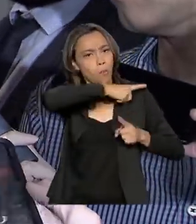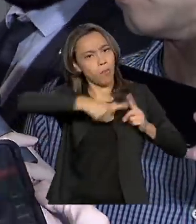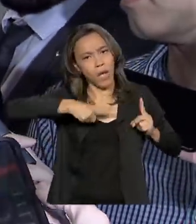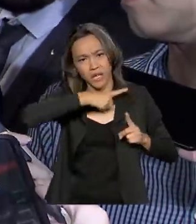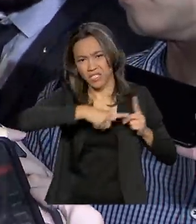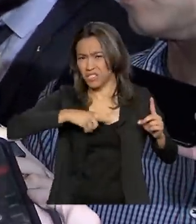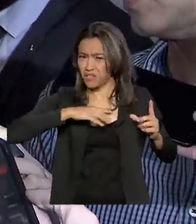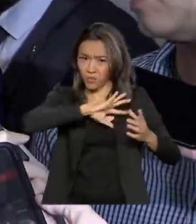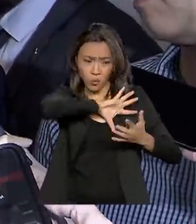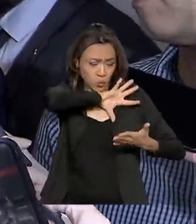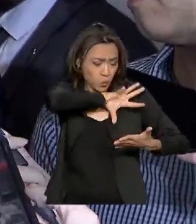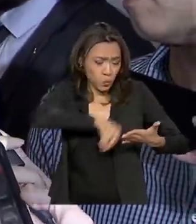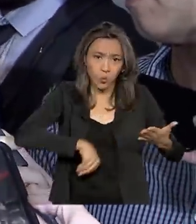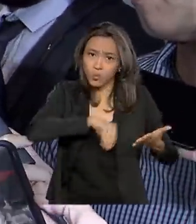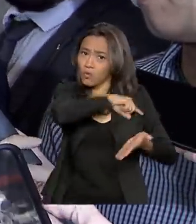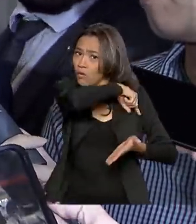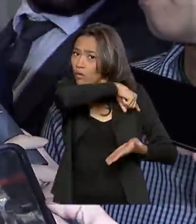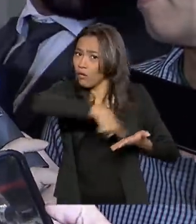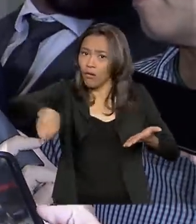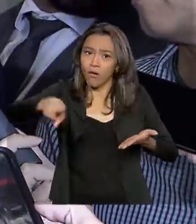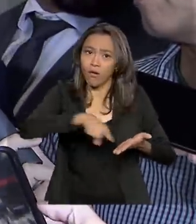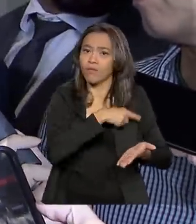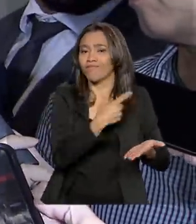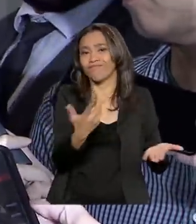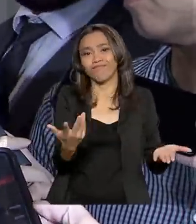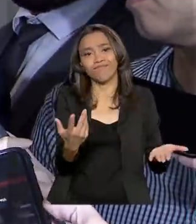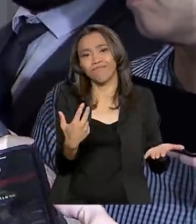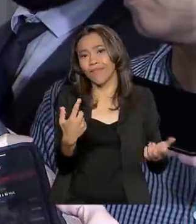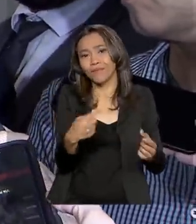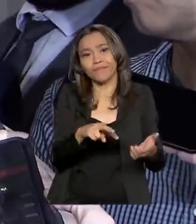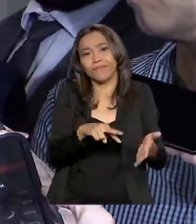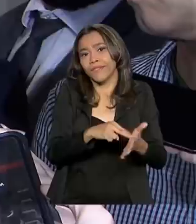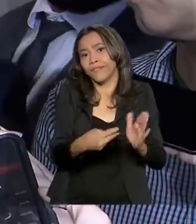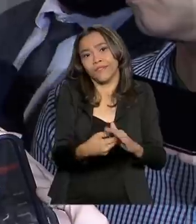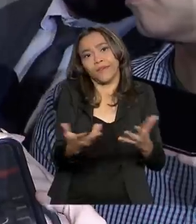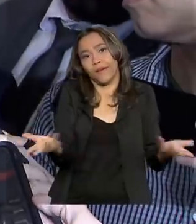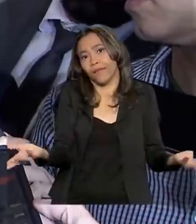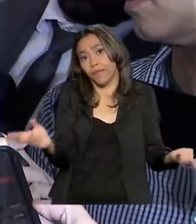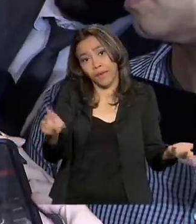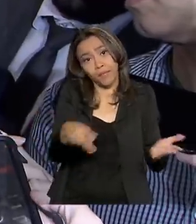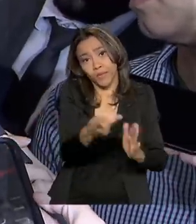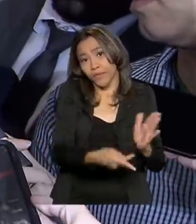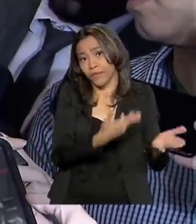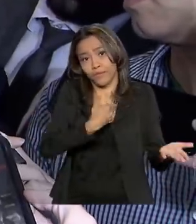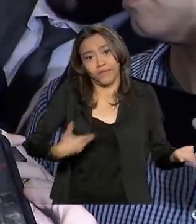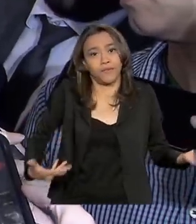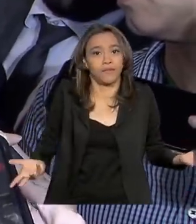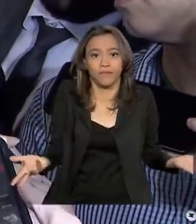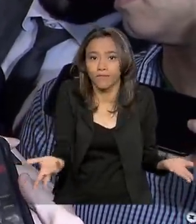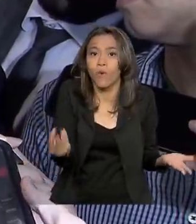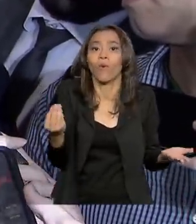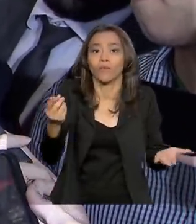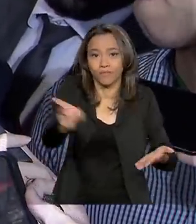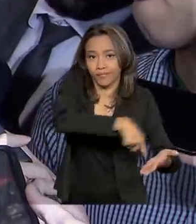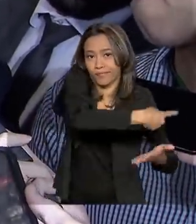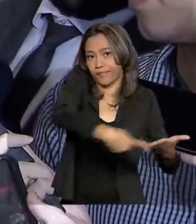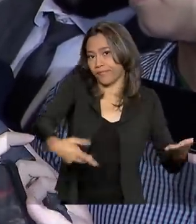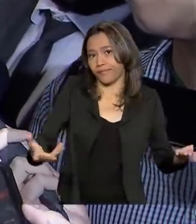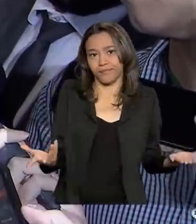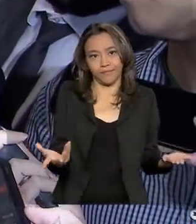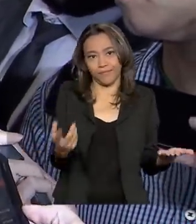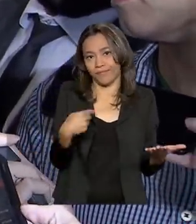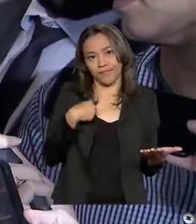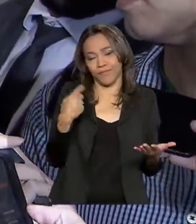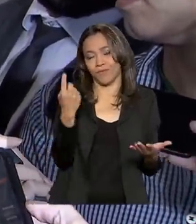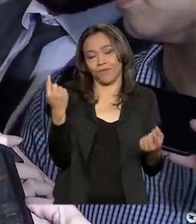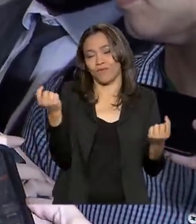sentido, evidentemente, já que é um projeto do governo. Então, totalmente, é hipótese